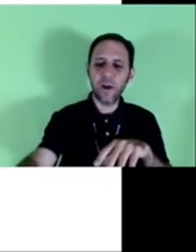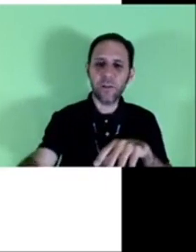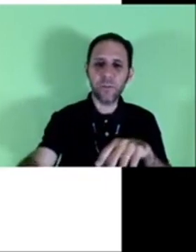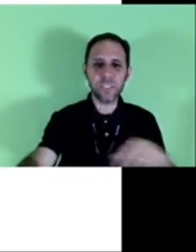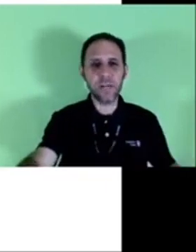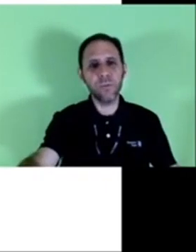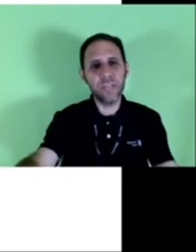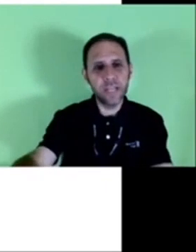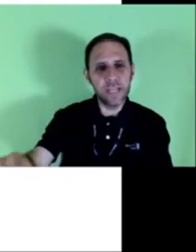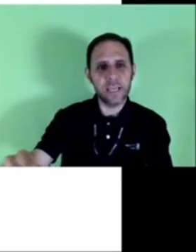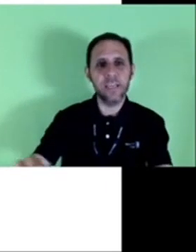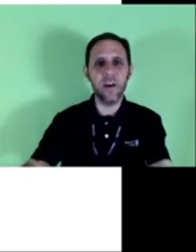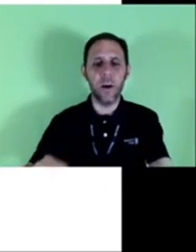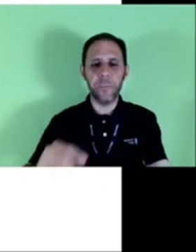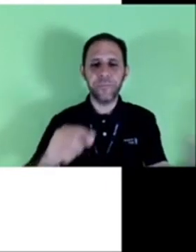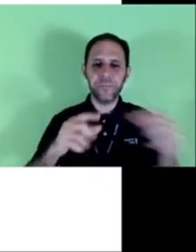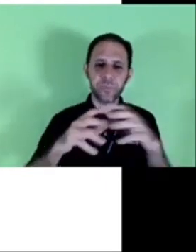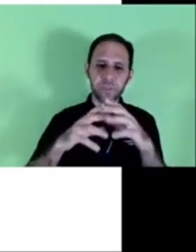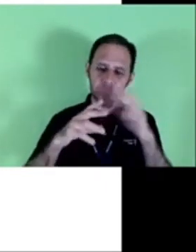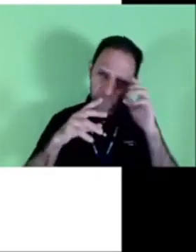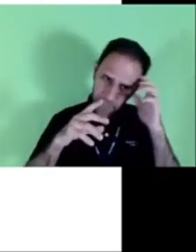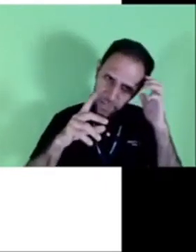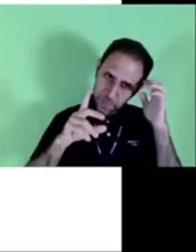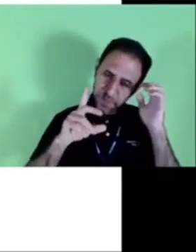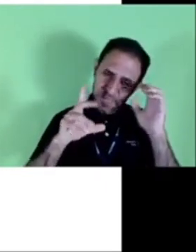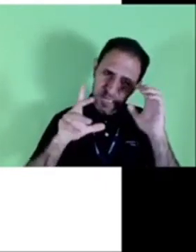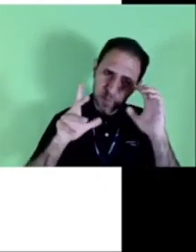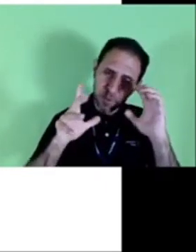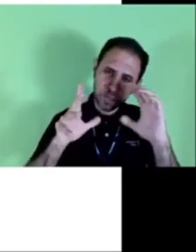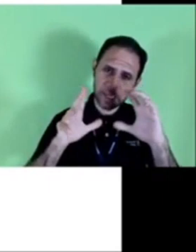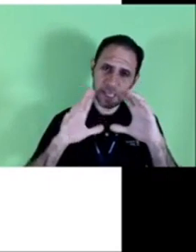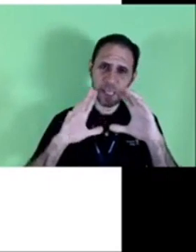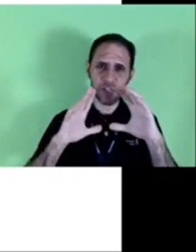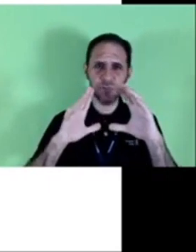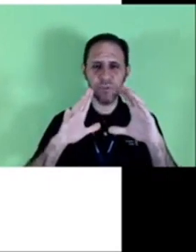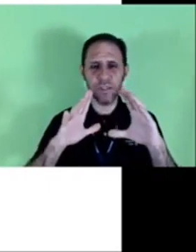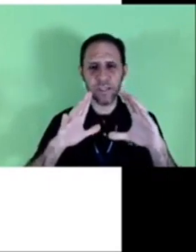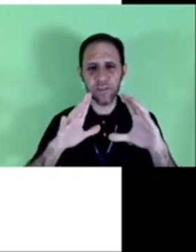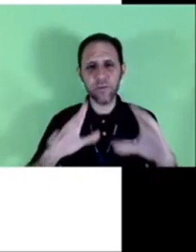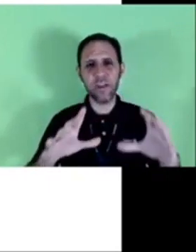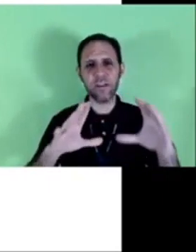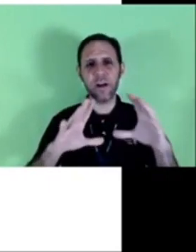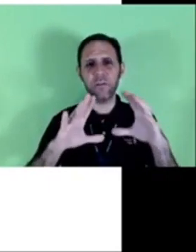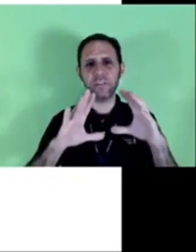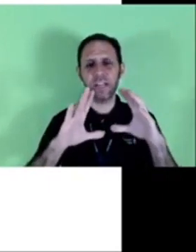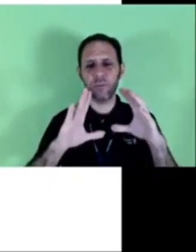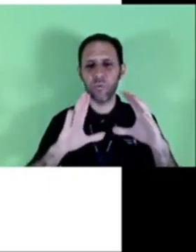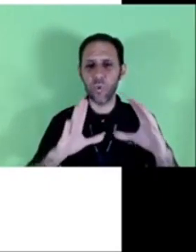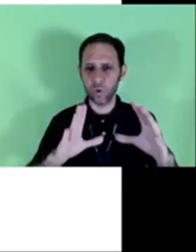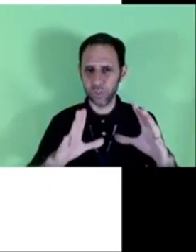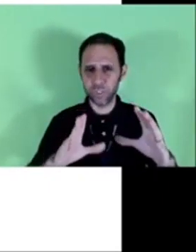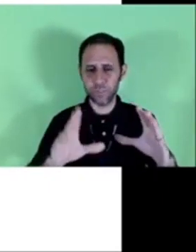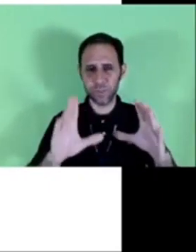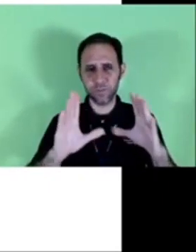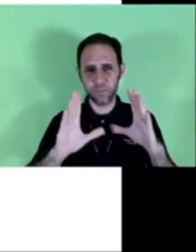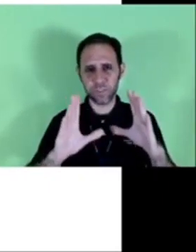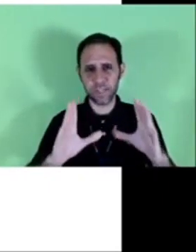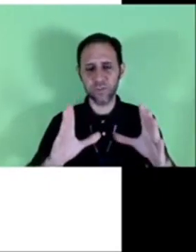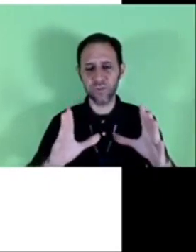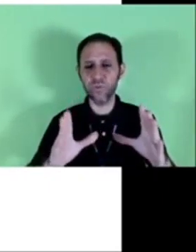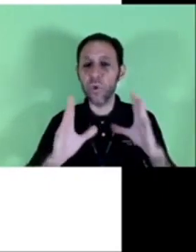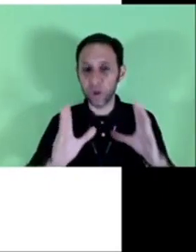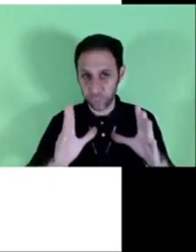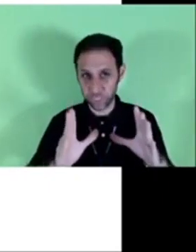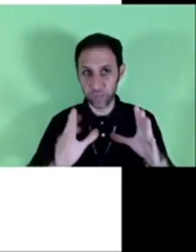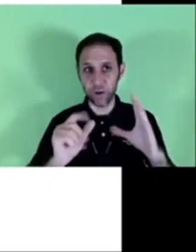Ok? Agora eu vou mostrar um modelinho aqui. E percebam que neste modelinho ele não está no Word. Depois eu vou